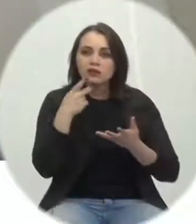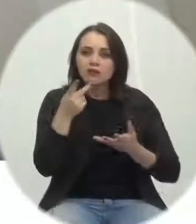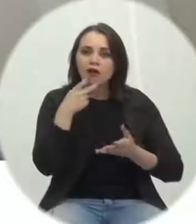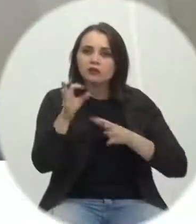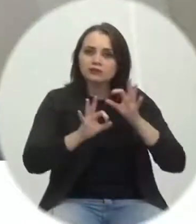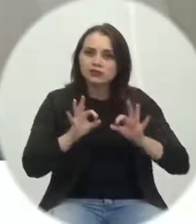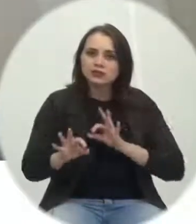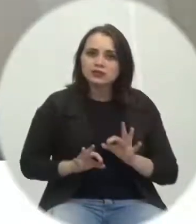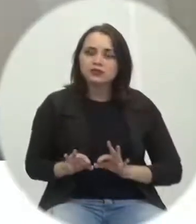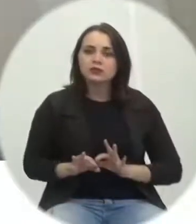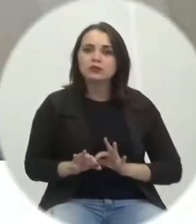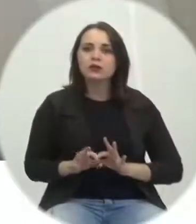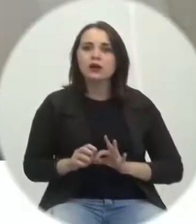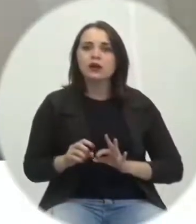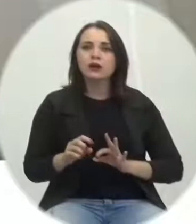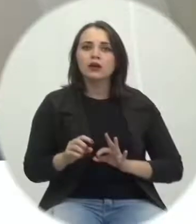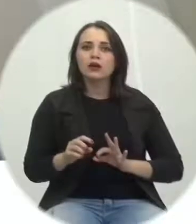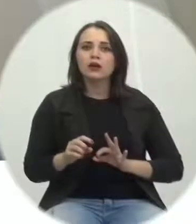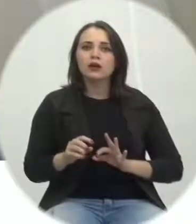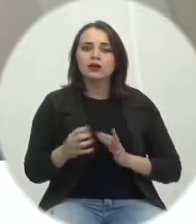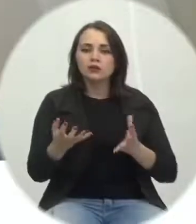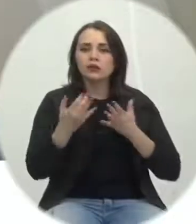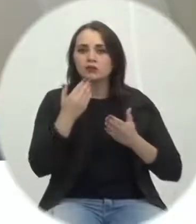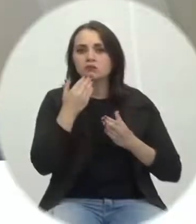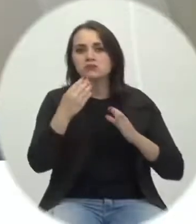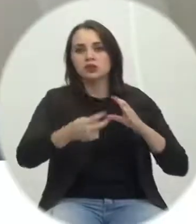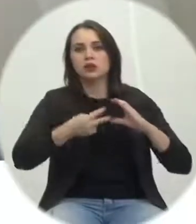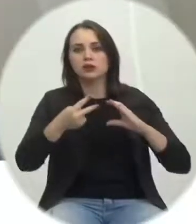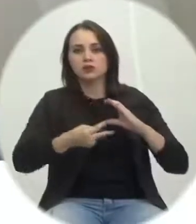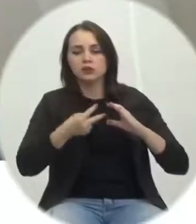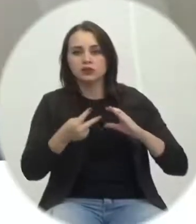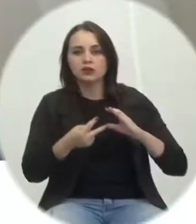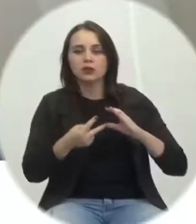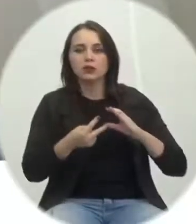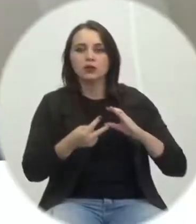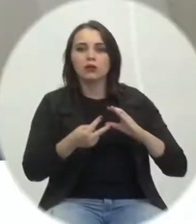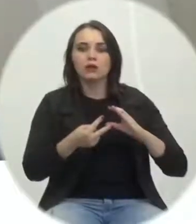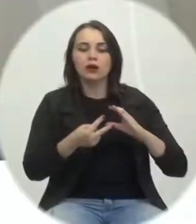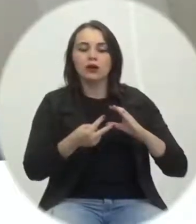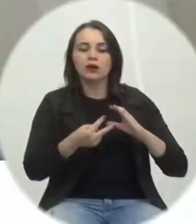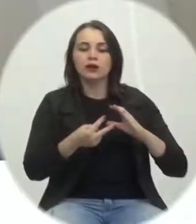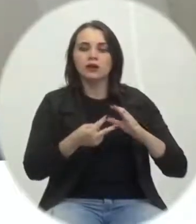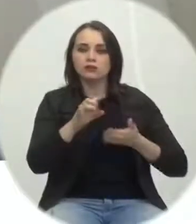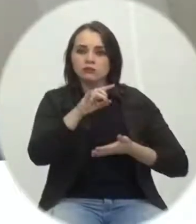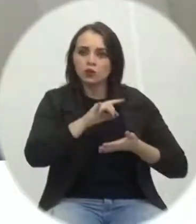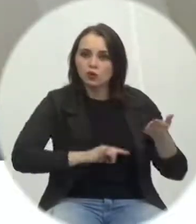primeiro é para que essa casa envie um ofício de condolência à família